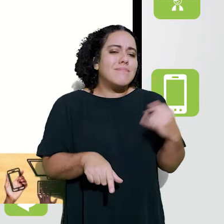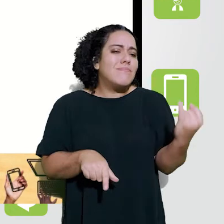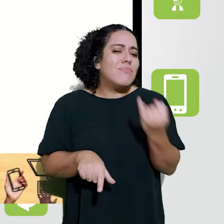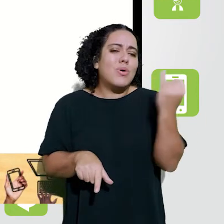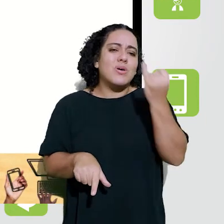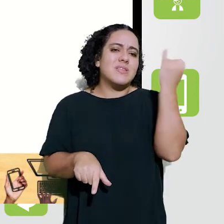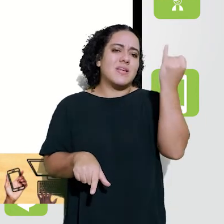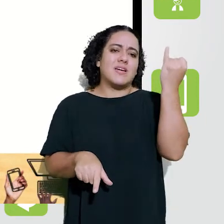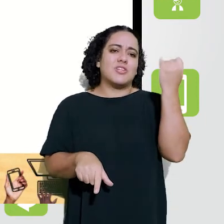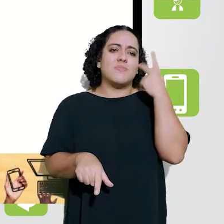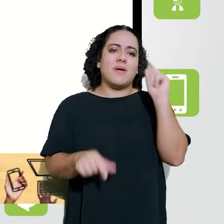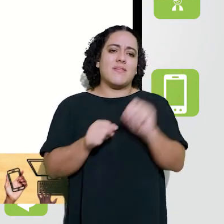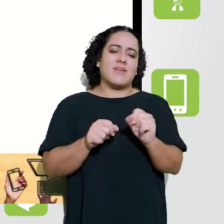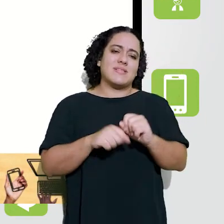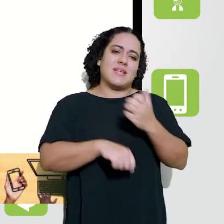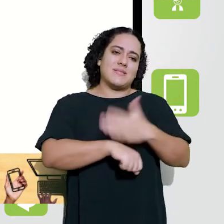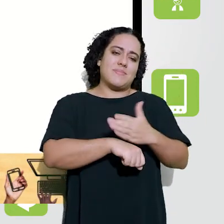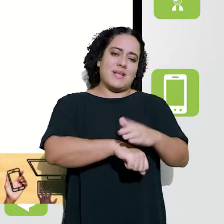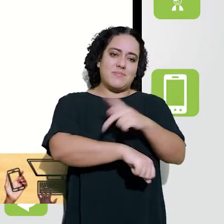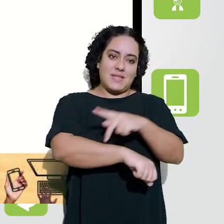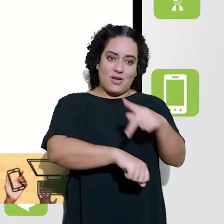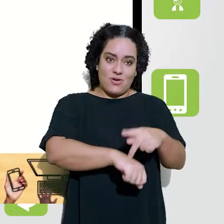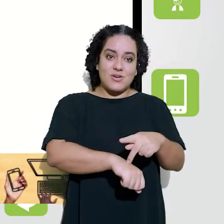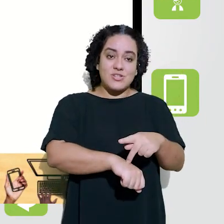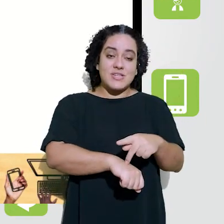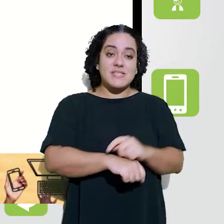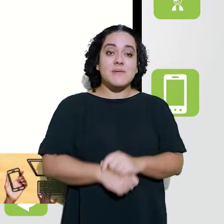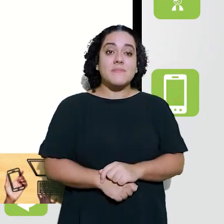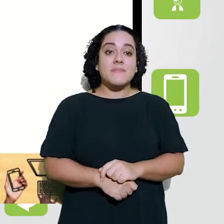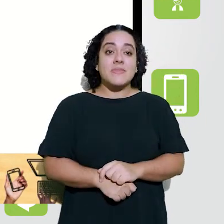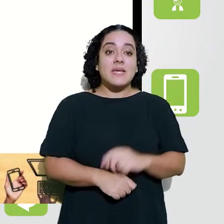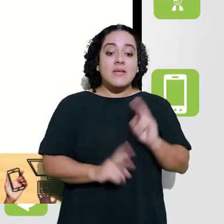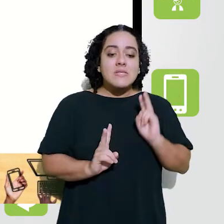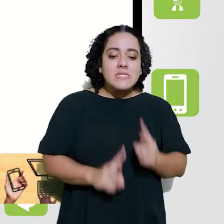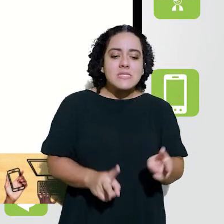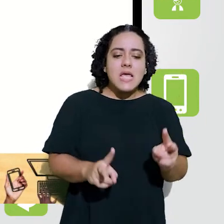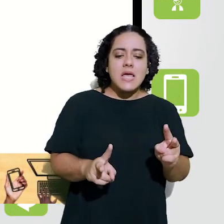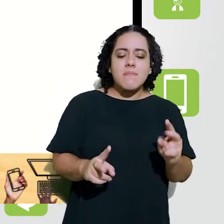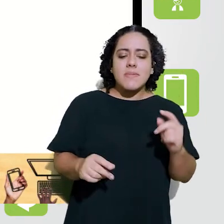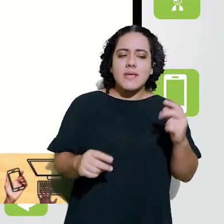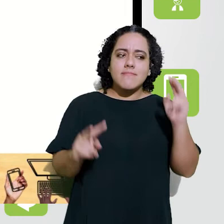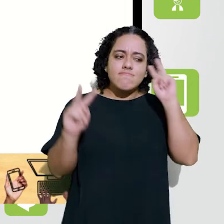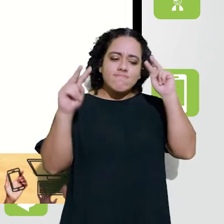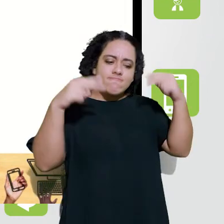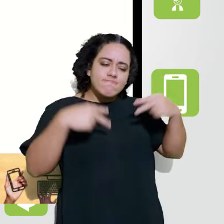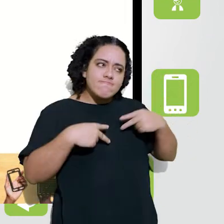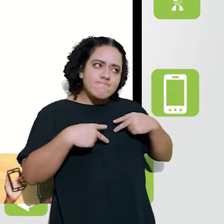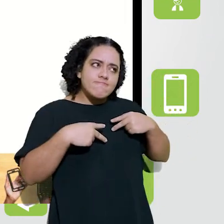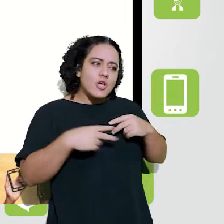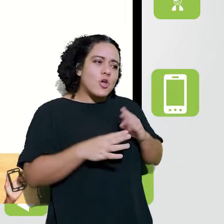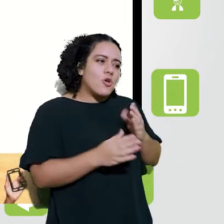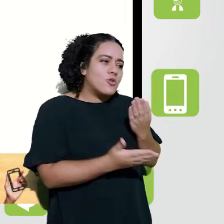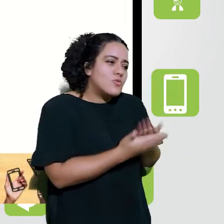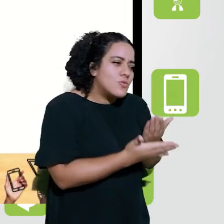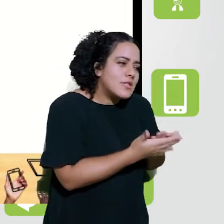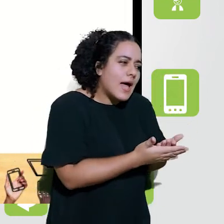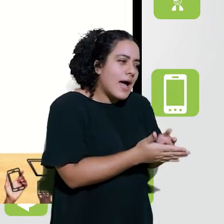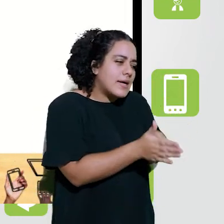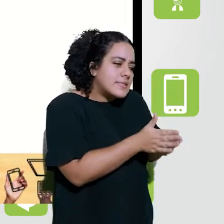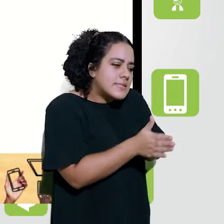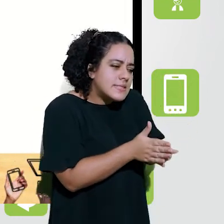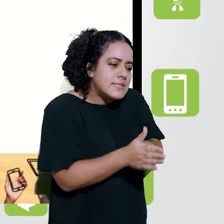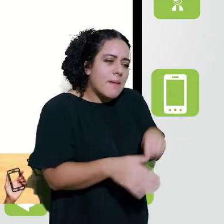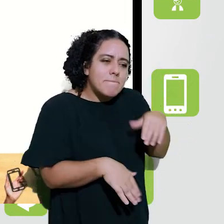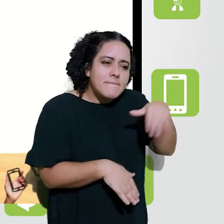planejamento, e sejam o ponto crucial da elaboração das nossas práticas pedagógicas, então, rever os nossos